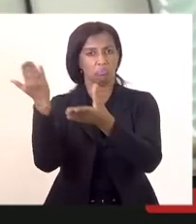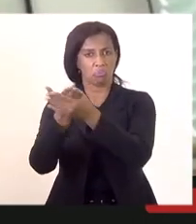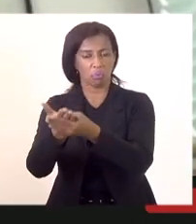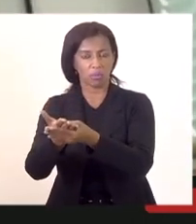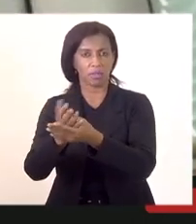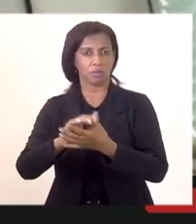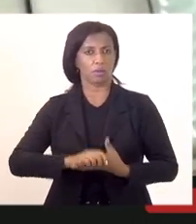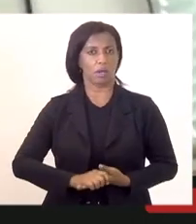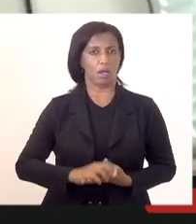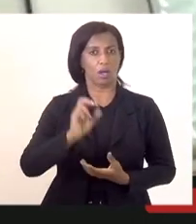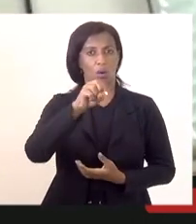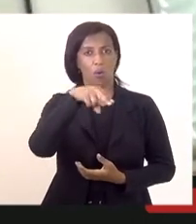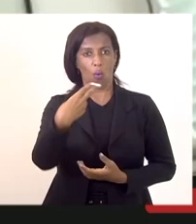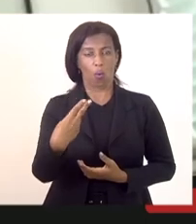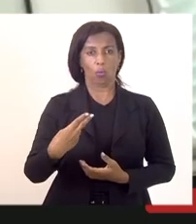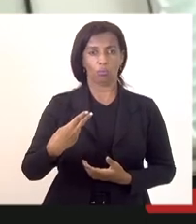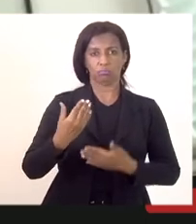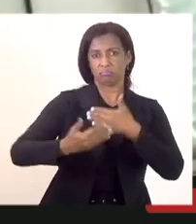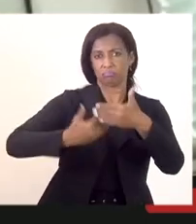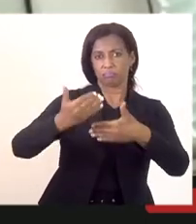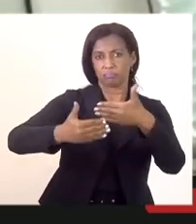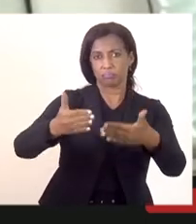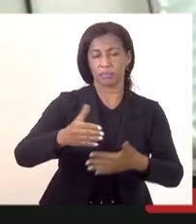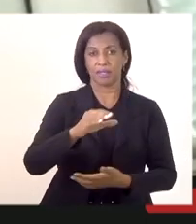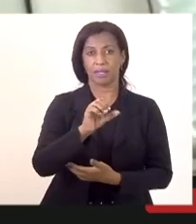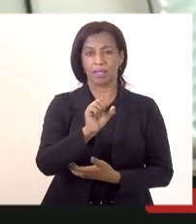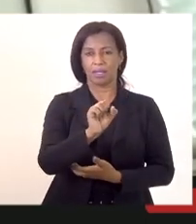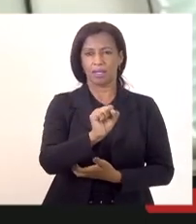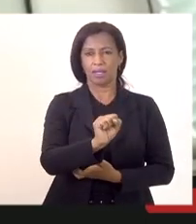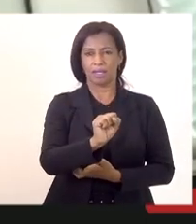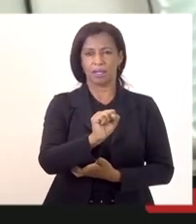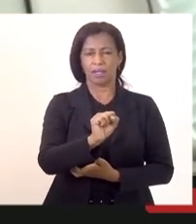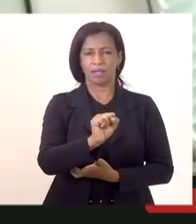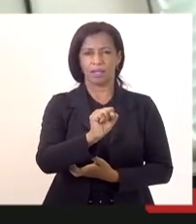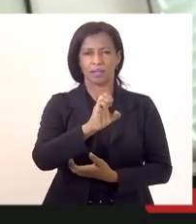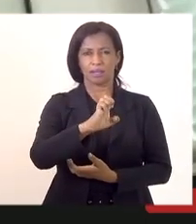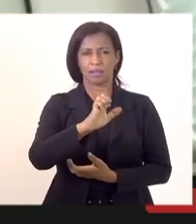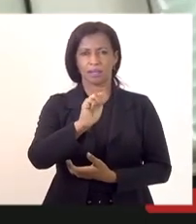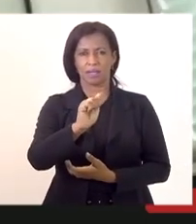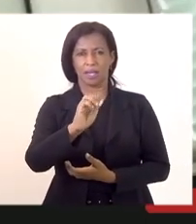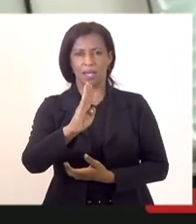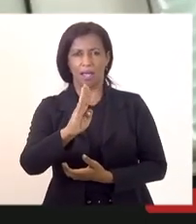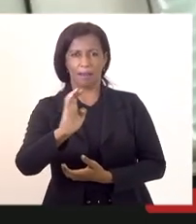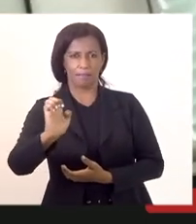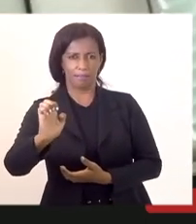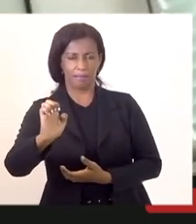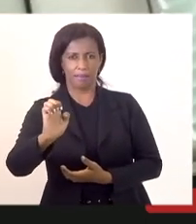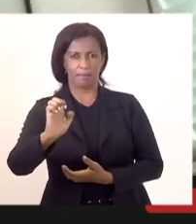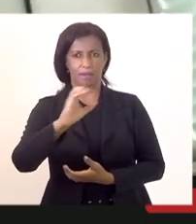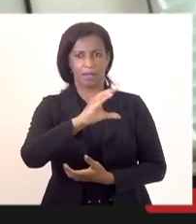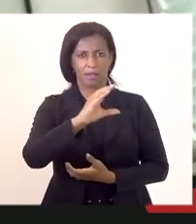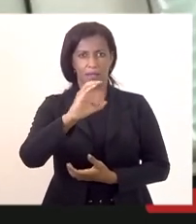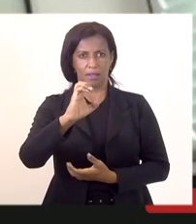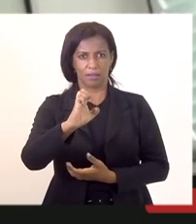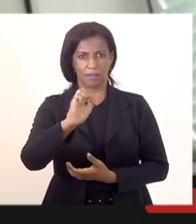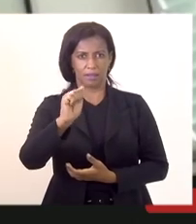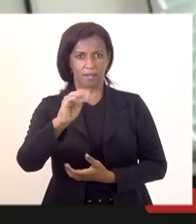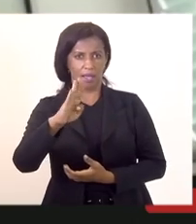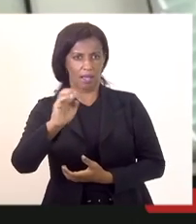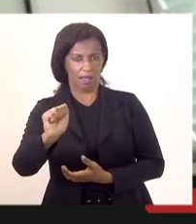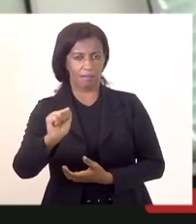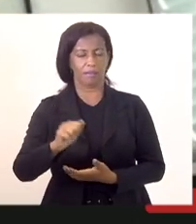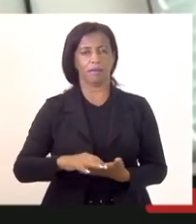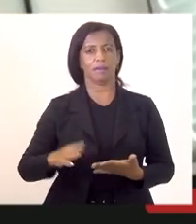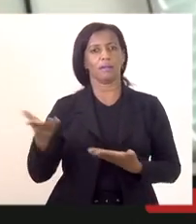rotina, a CEAP, atendendo uma solicitação da Comissão de Servidores, realizou algo